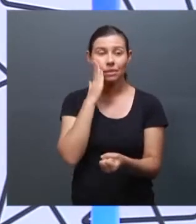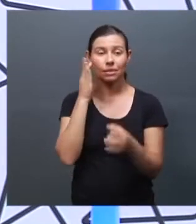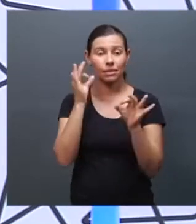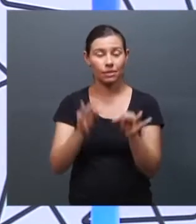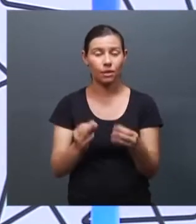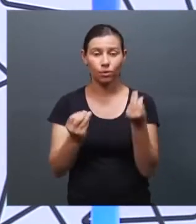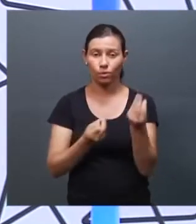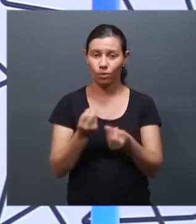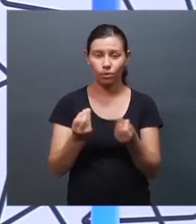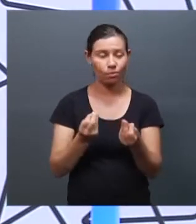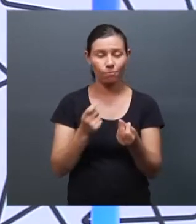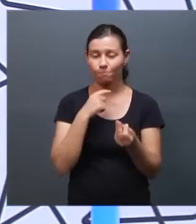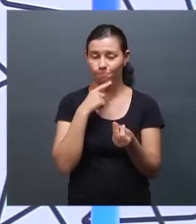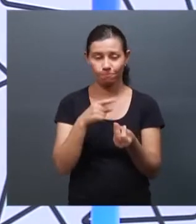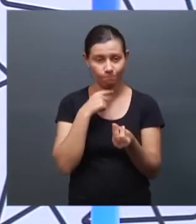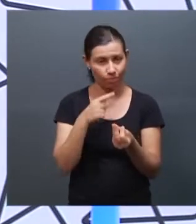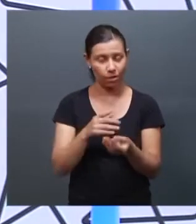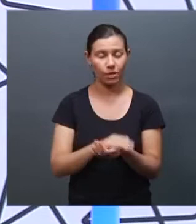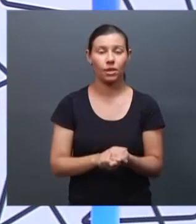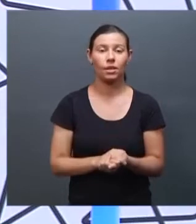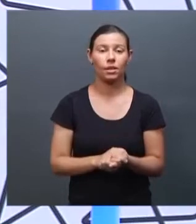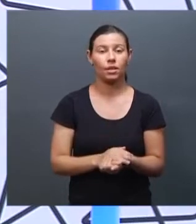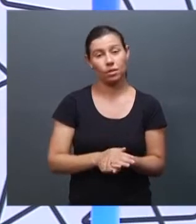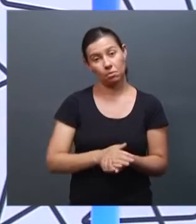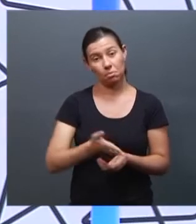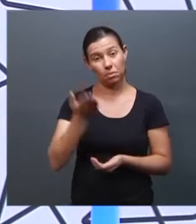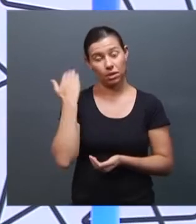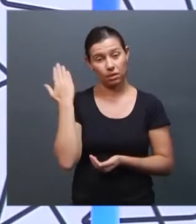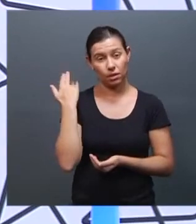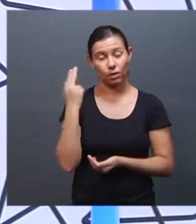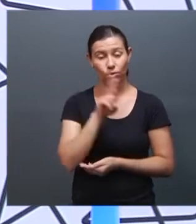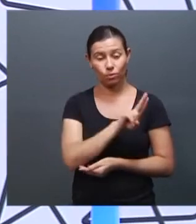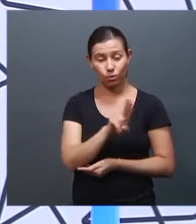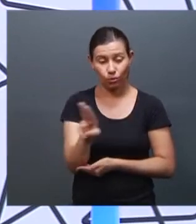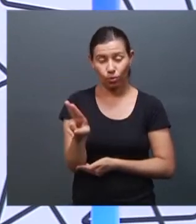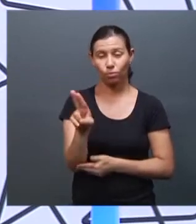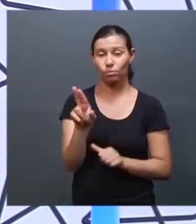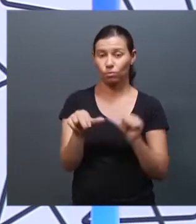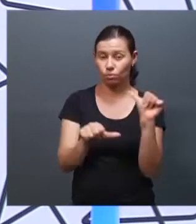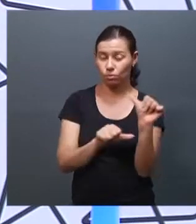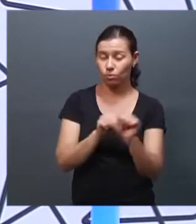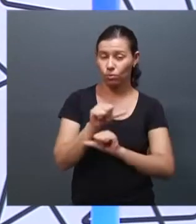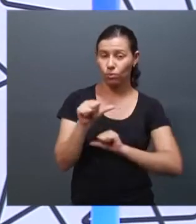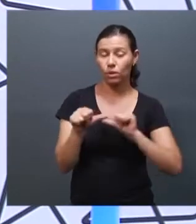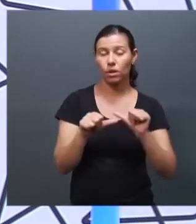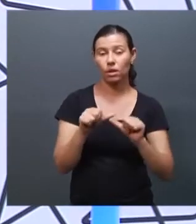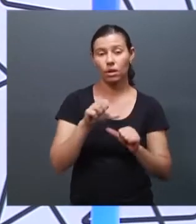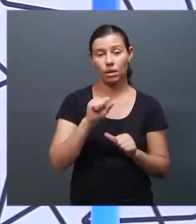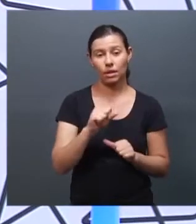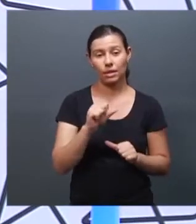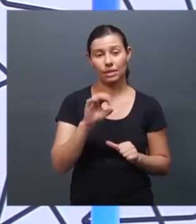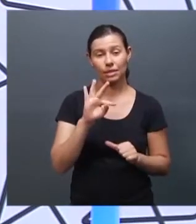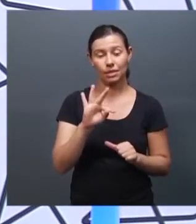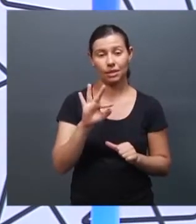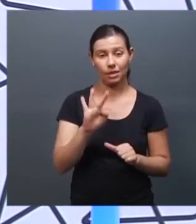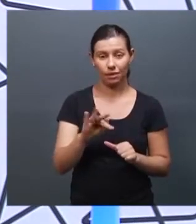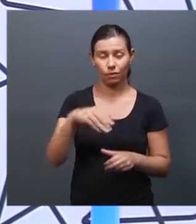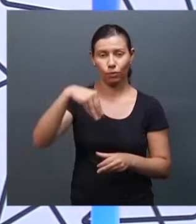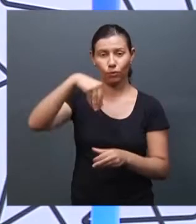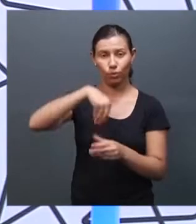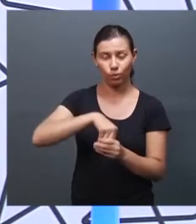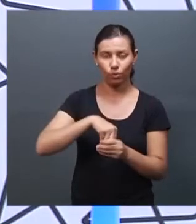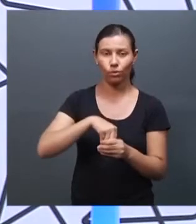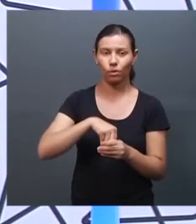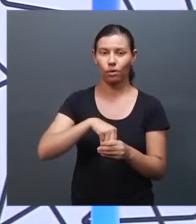na questão da retificação de nome o STF votou de uma forma muito